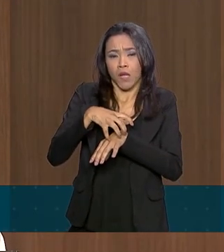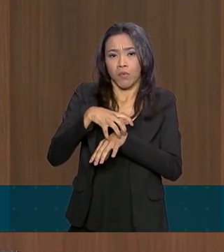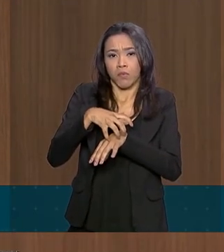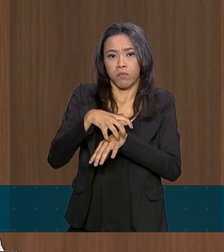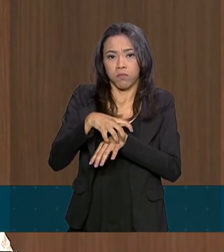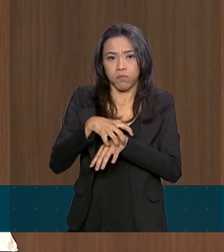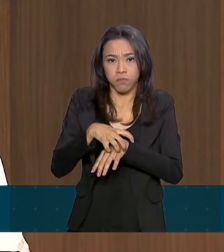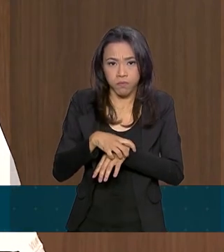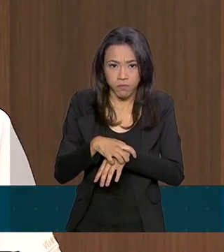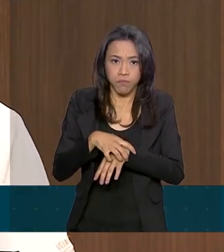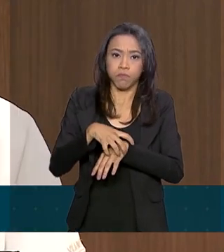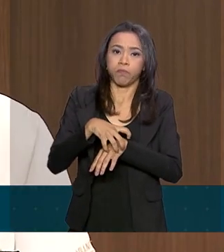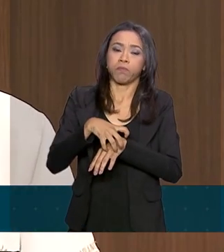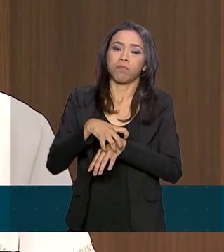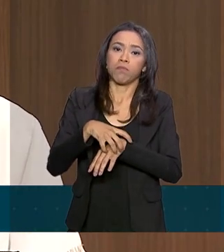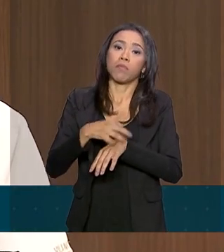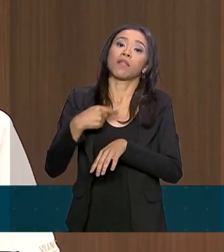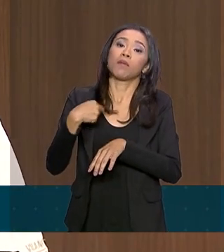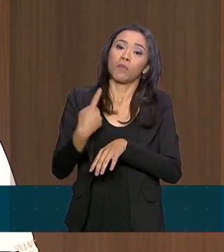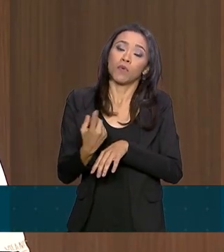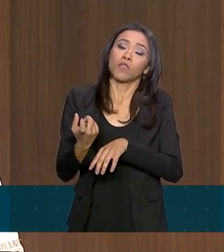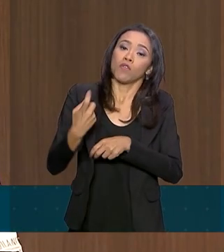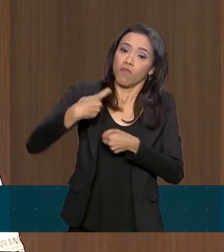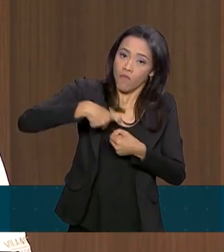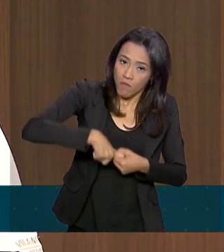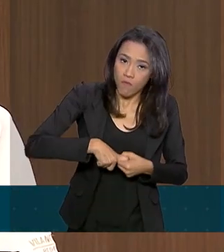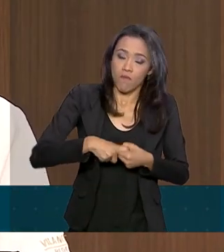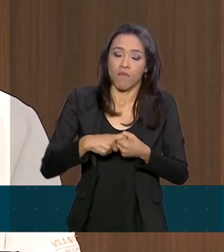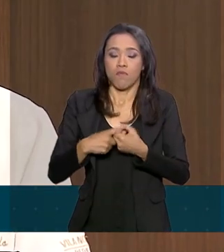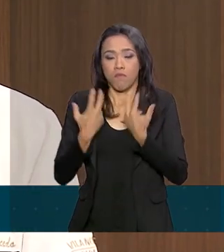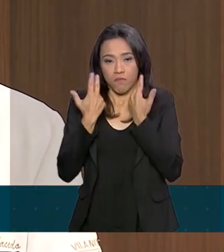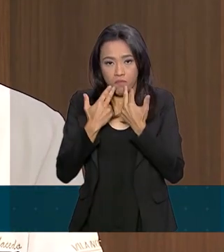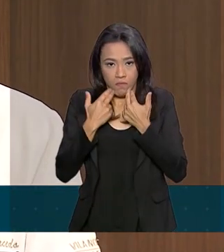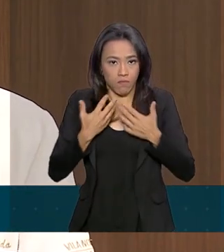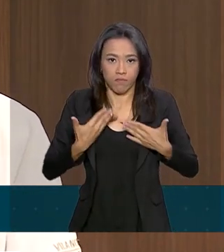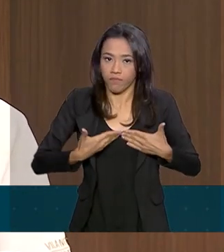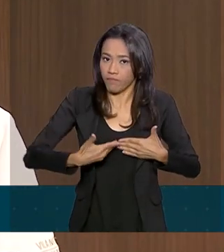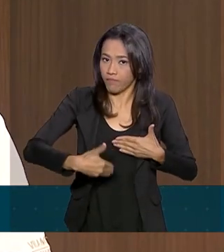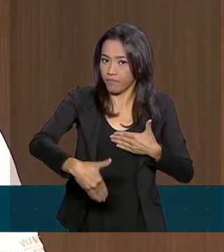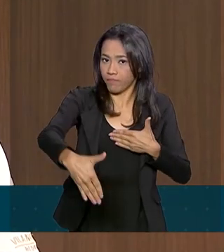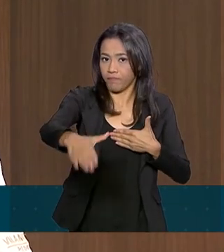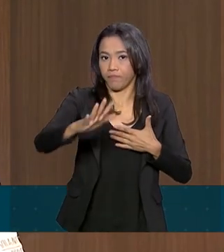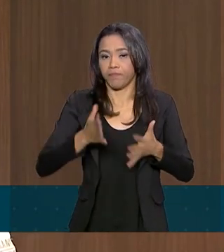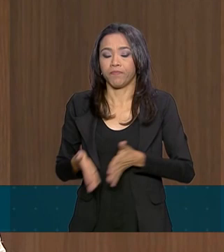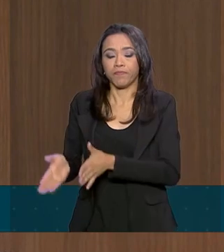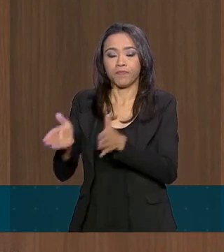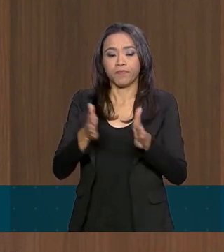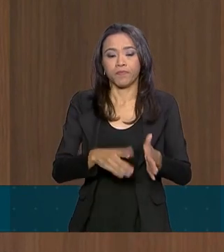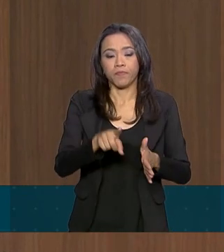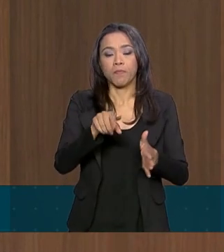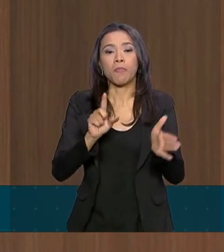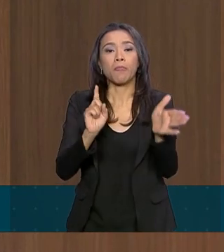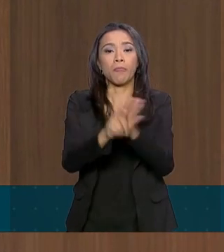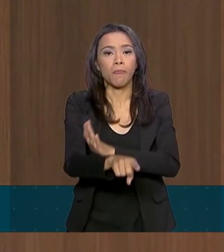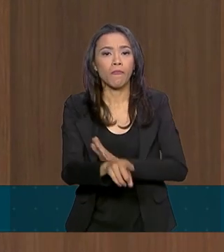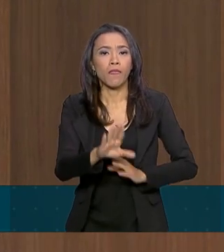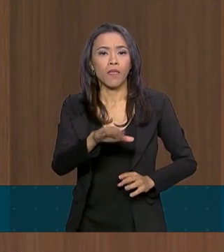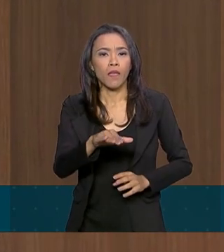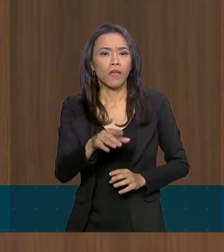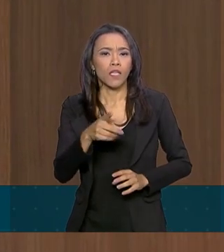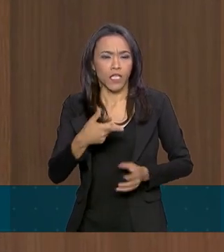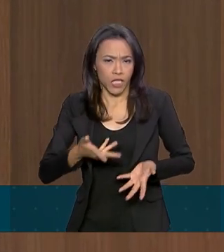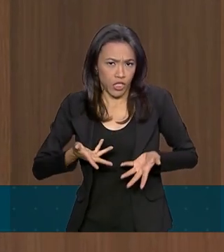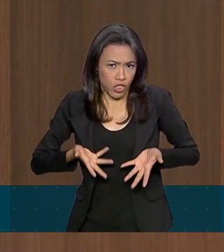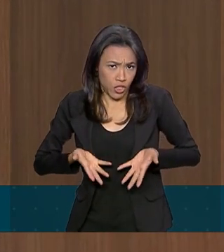retomar a sua função. Doutor, bom dia. Fernanda Trigueiro, da SBT. O senhor falou que tem uma expectativa que o presidente tire a sonda